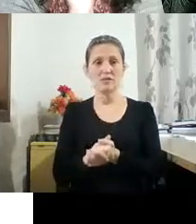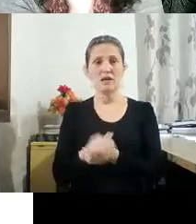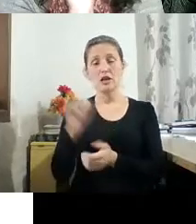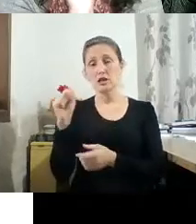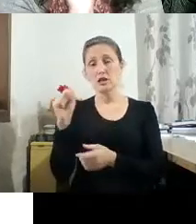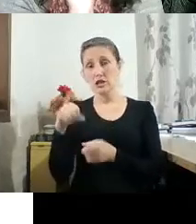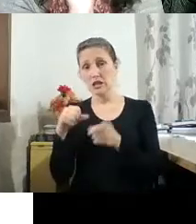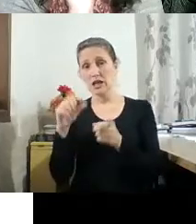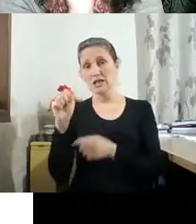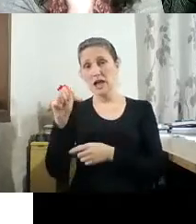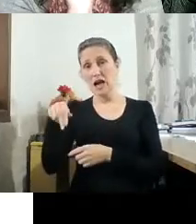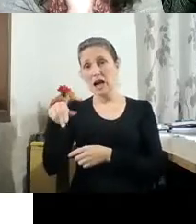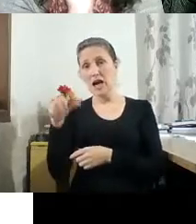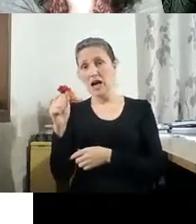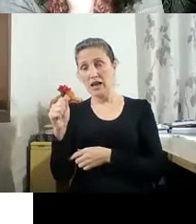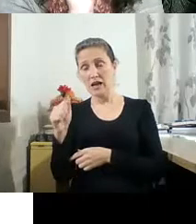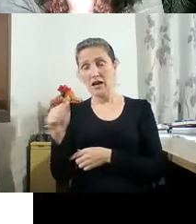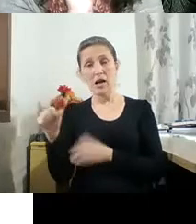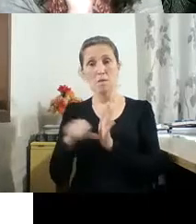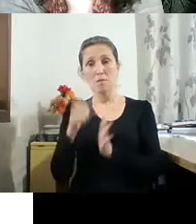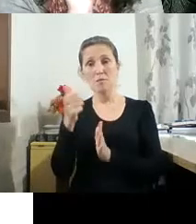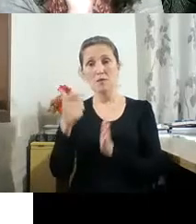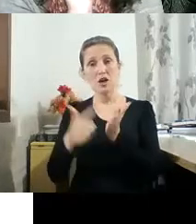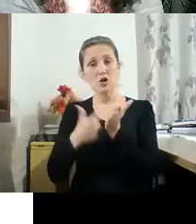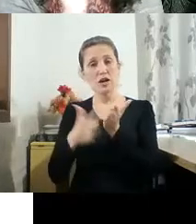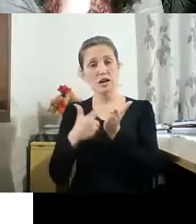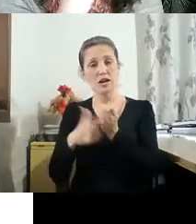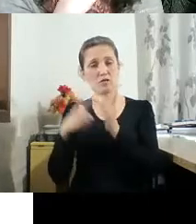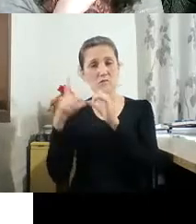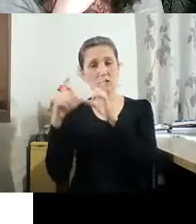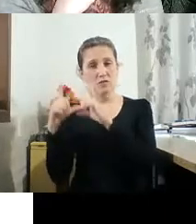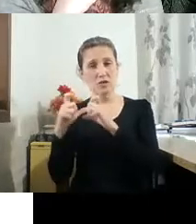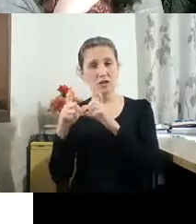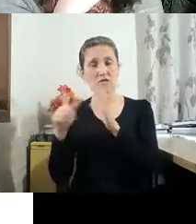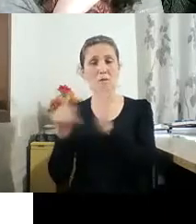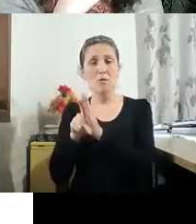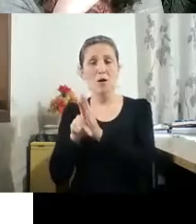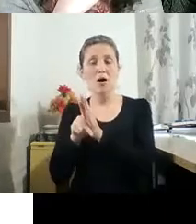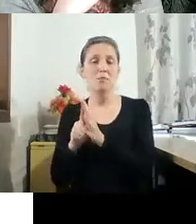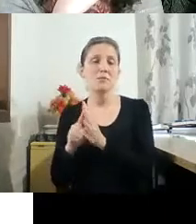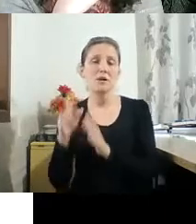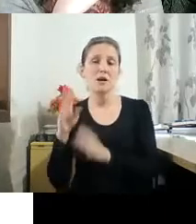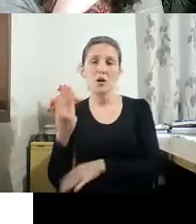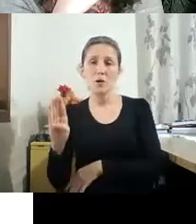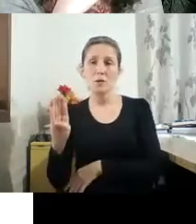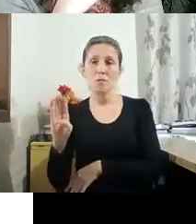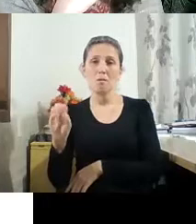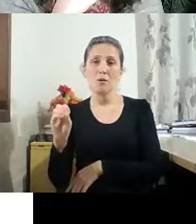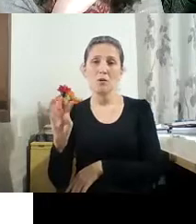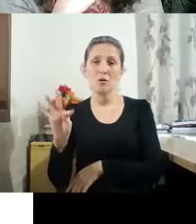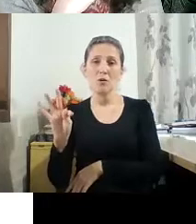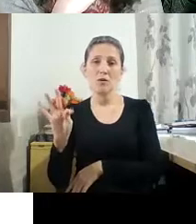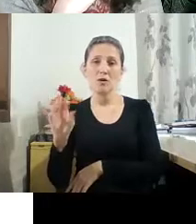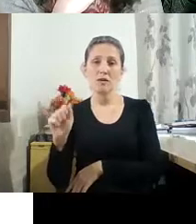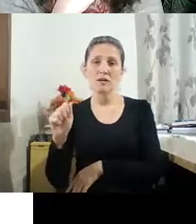livros de fotografia feito com intenções botânicas em 1843 com cianotipias.